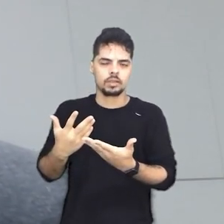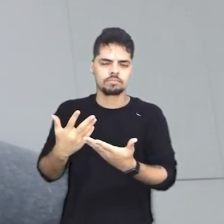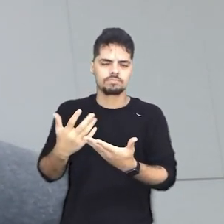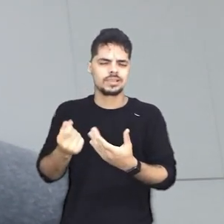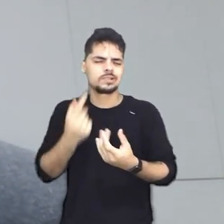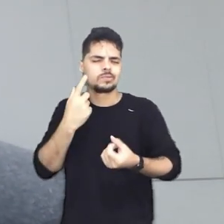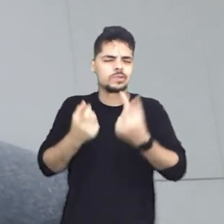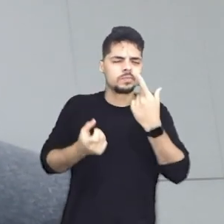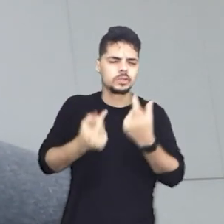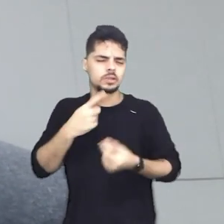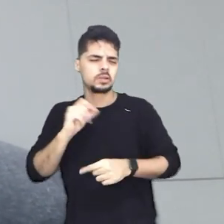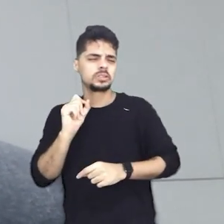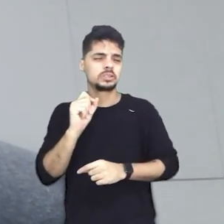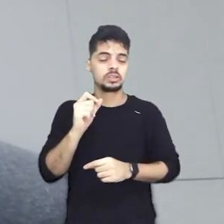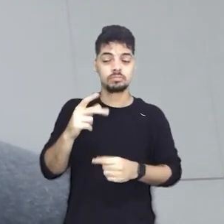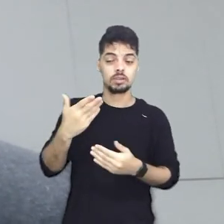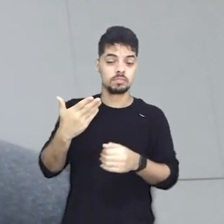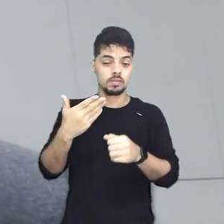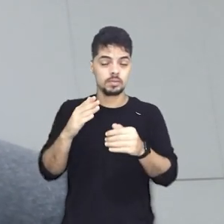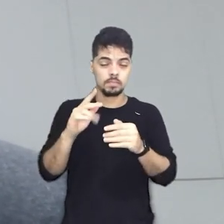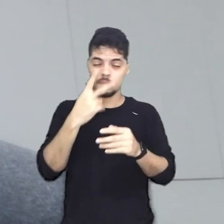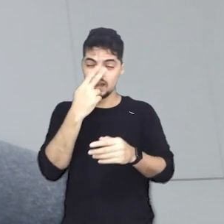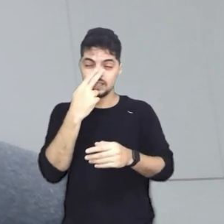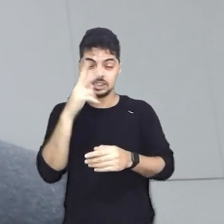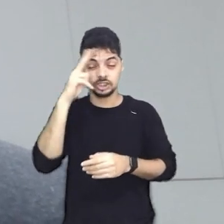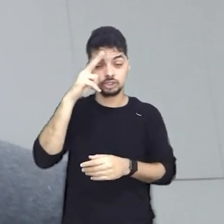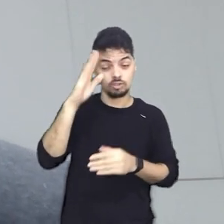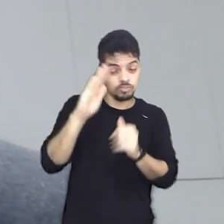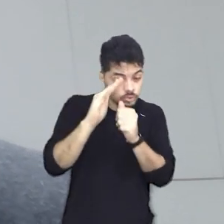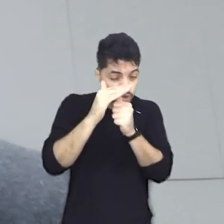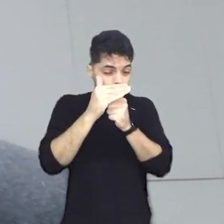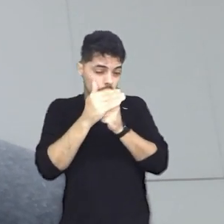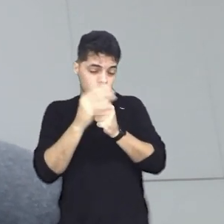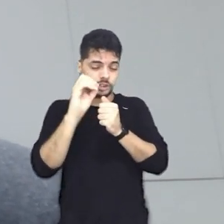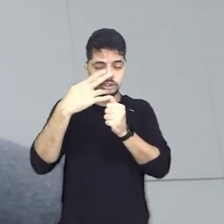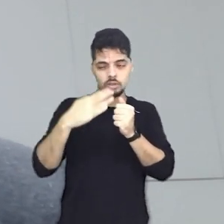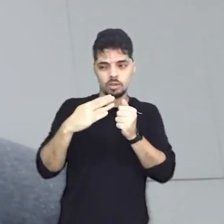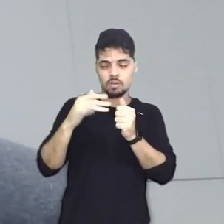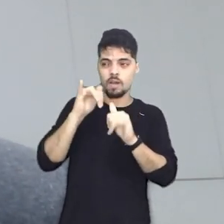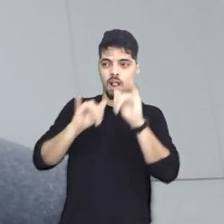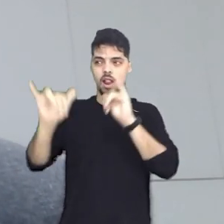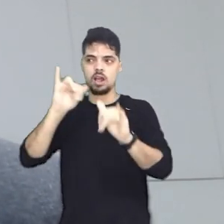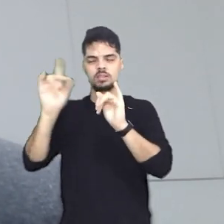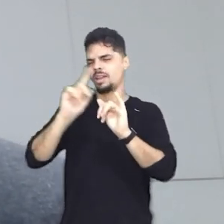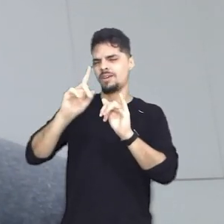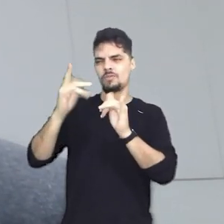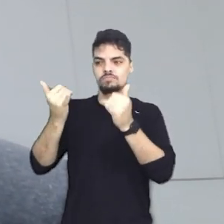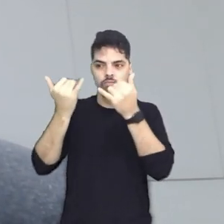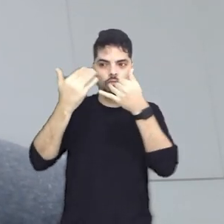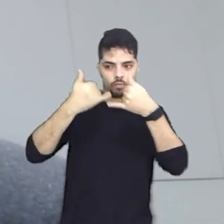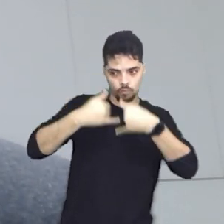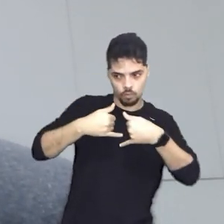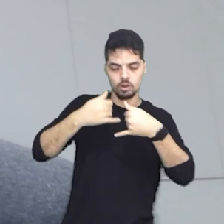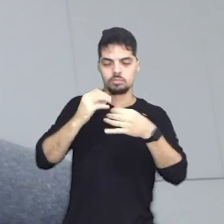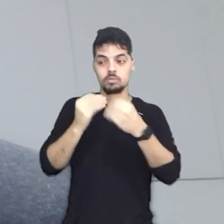trabalhar com seus alunos questões que se inserem no interior